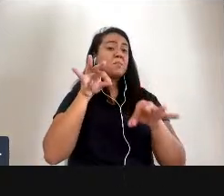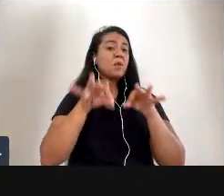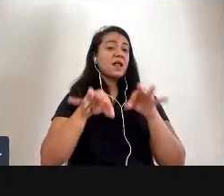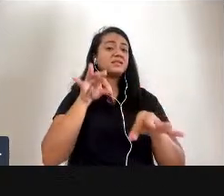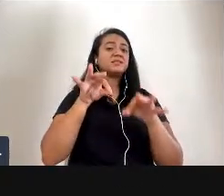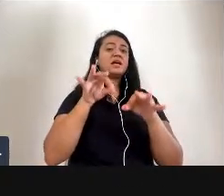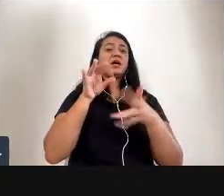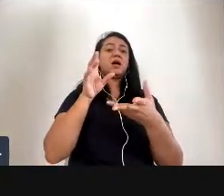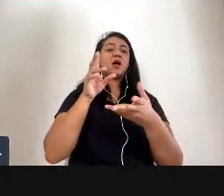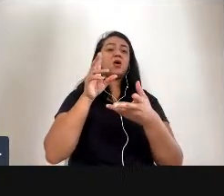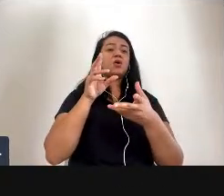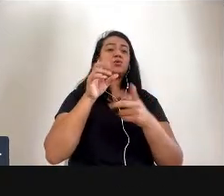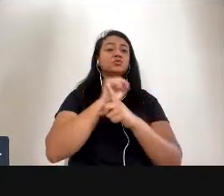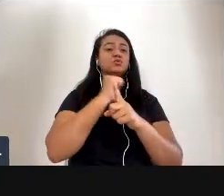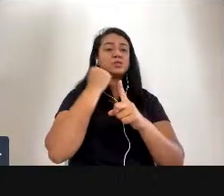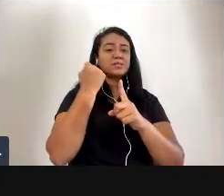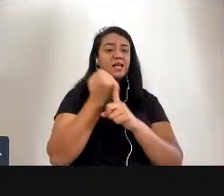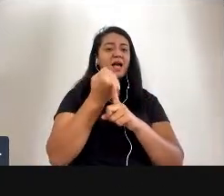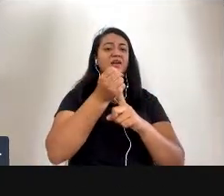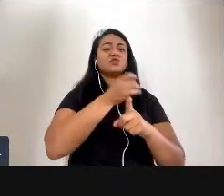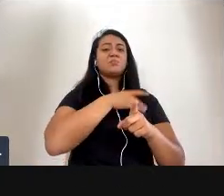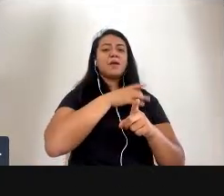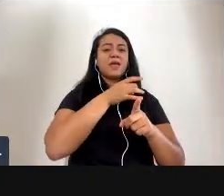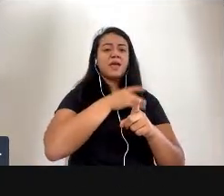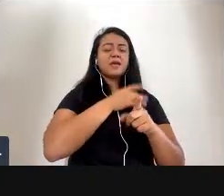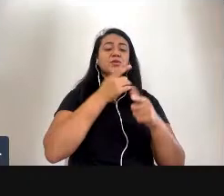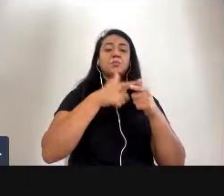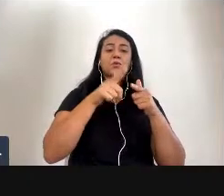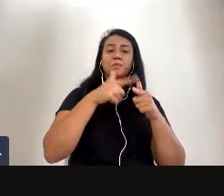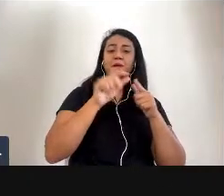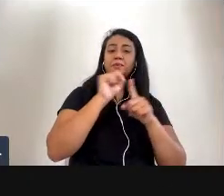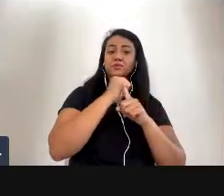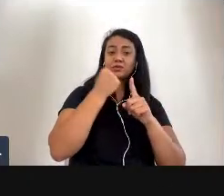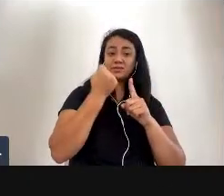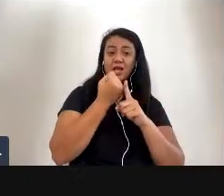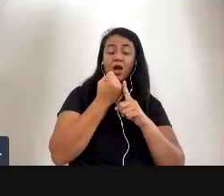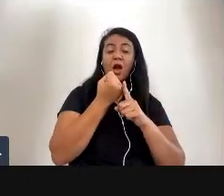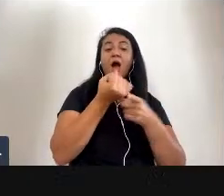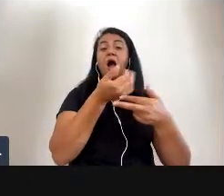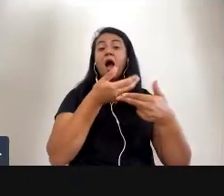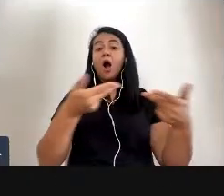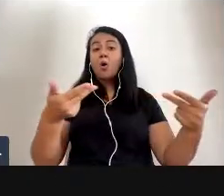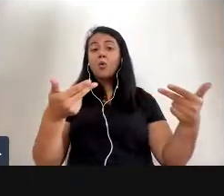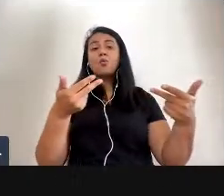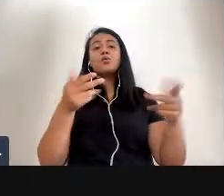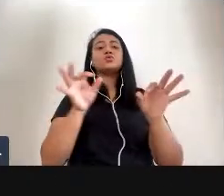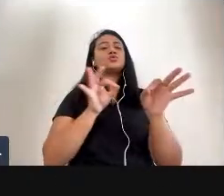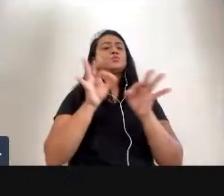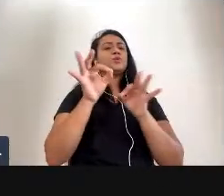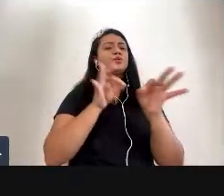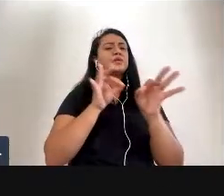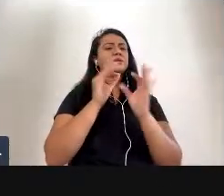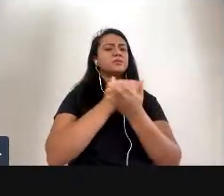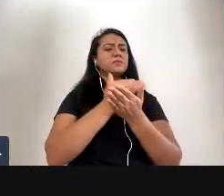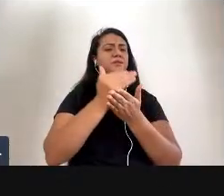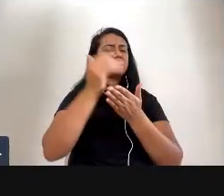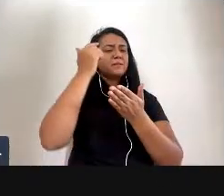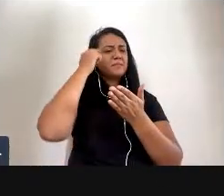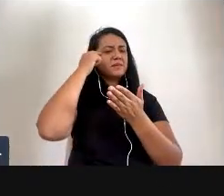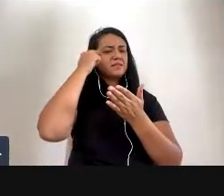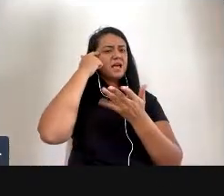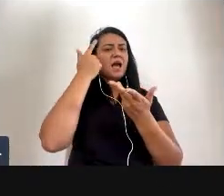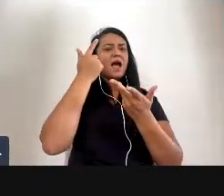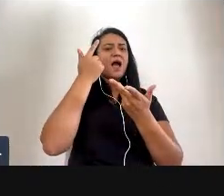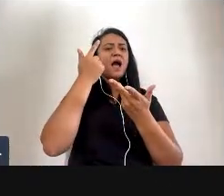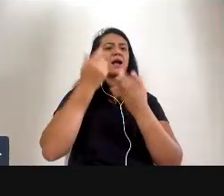e as lacunas do sistema social, alguns projetos começaram a pensar em aplicar a ética do